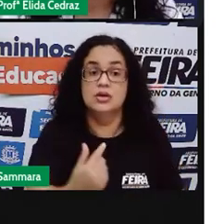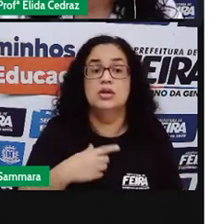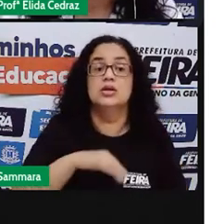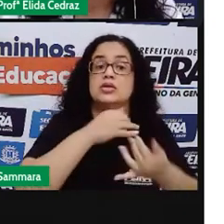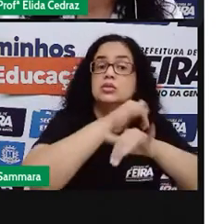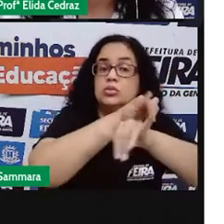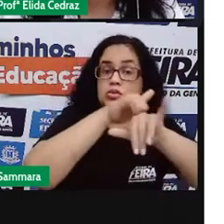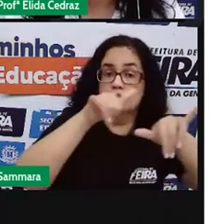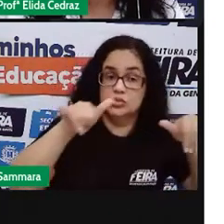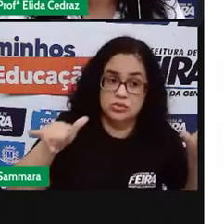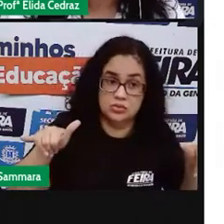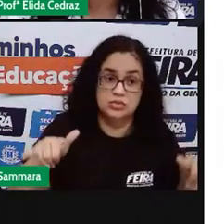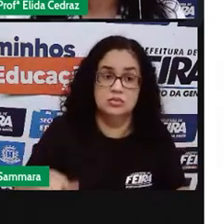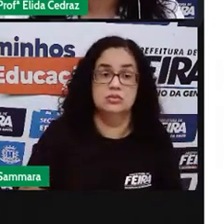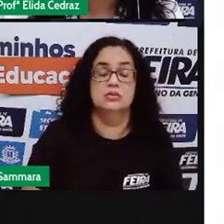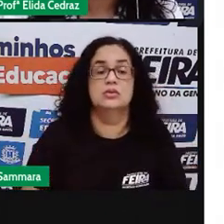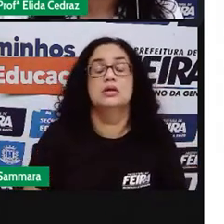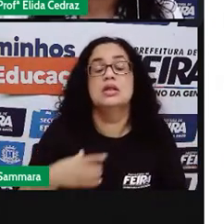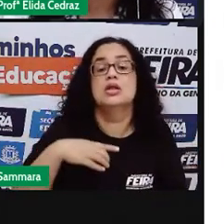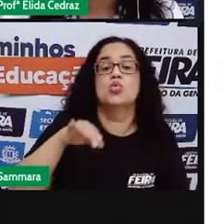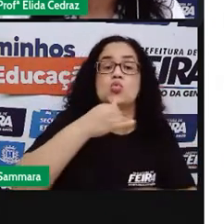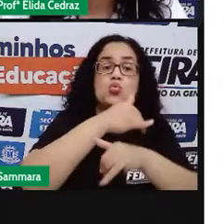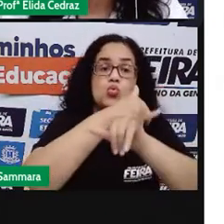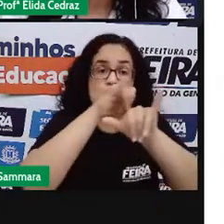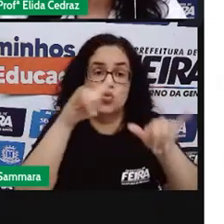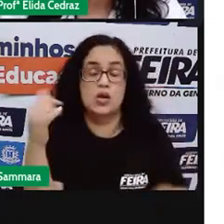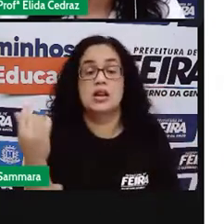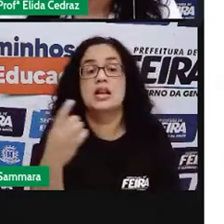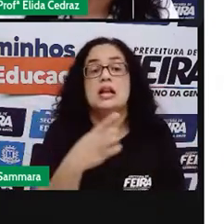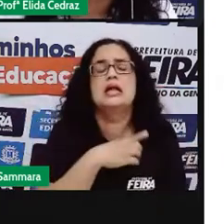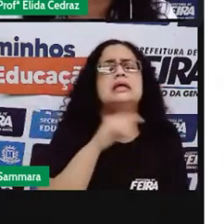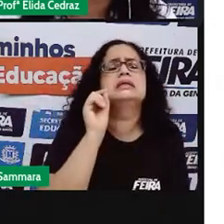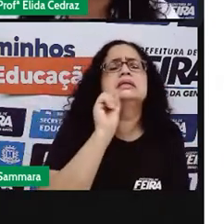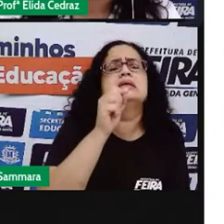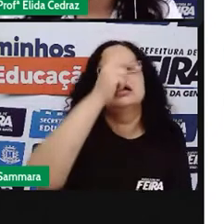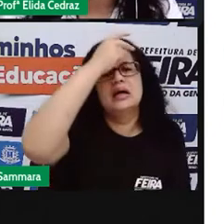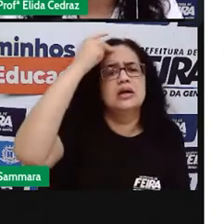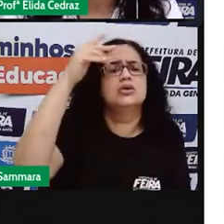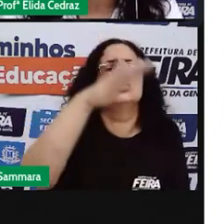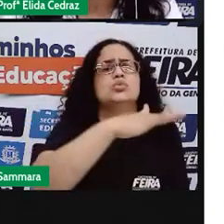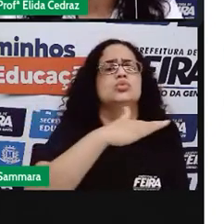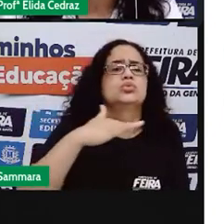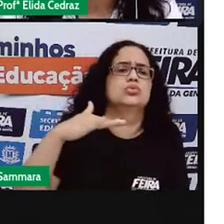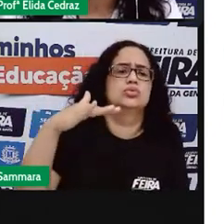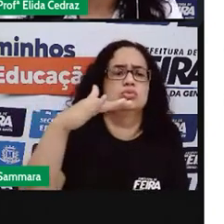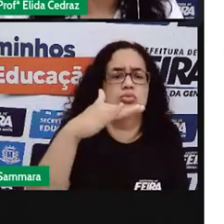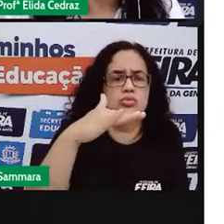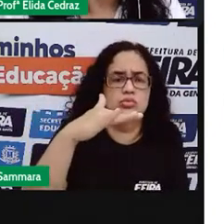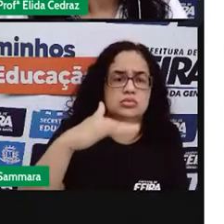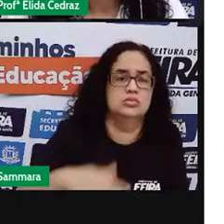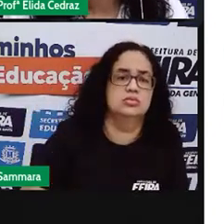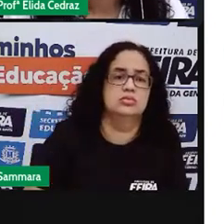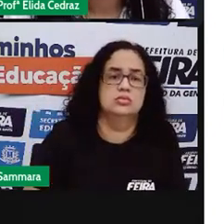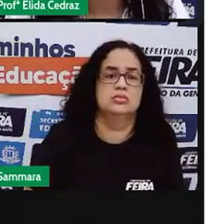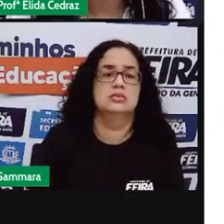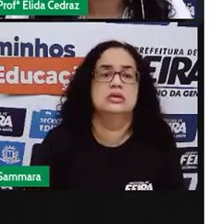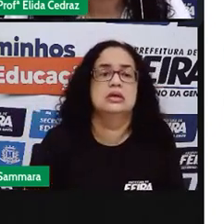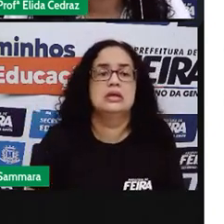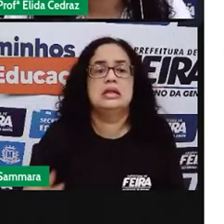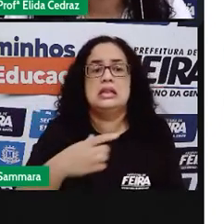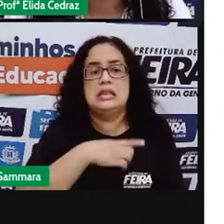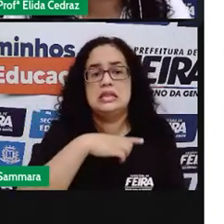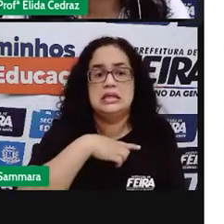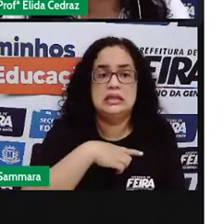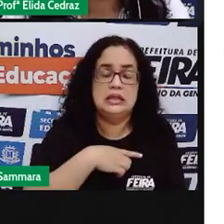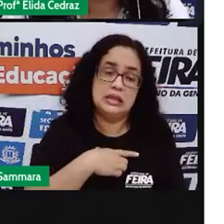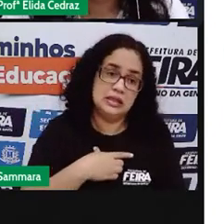comerciais. Esse comercial, ele é destinado a qual público-alvo? Aquele que tem